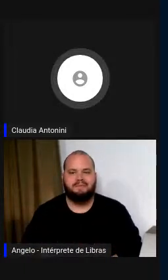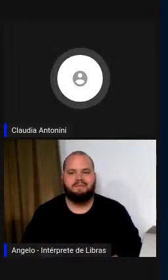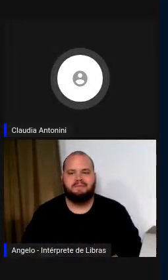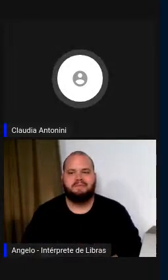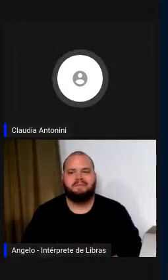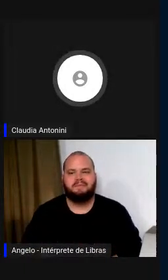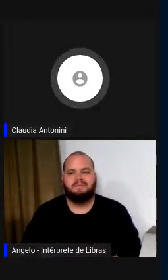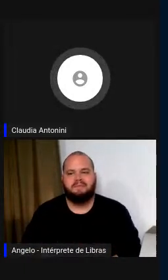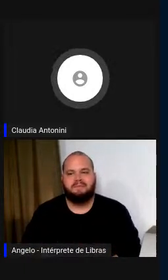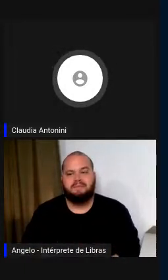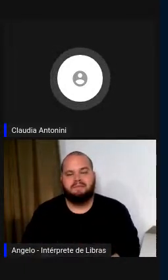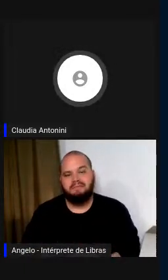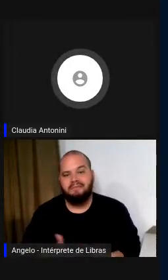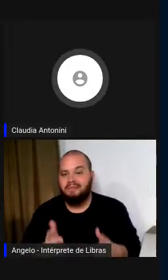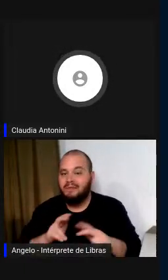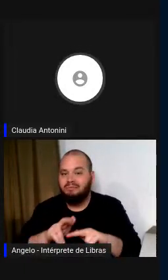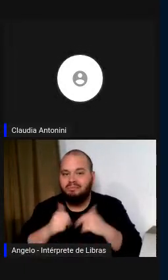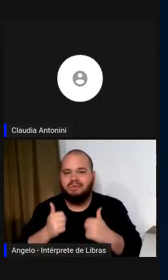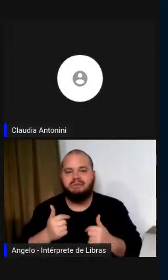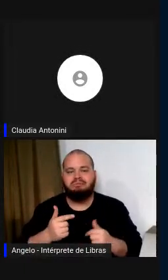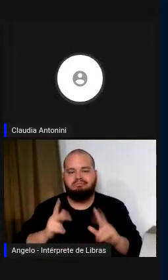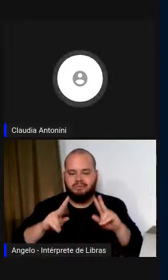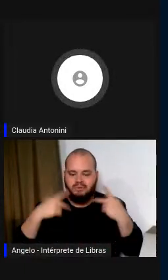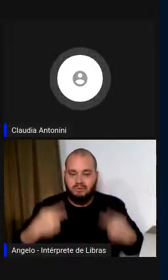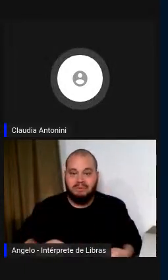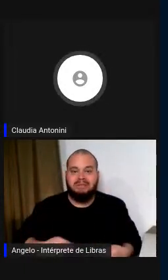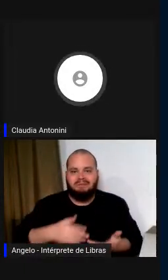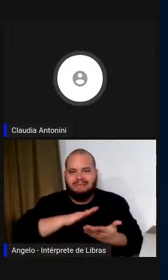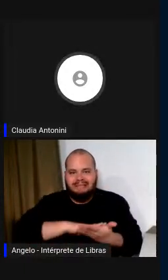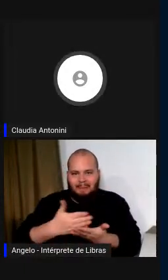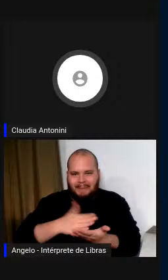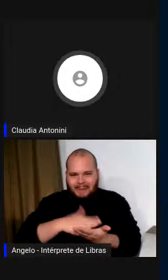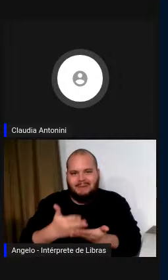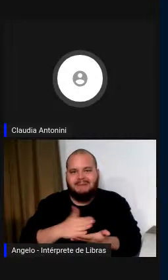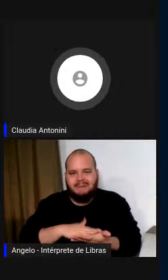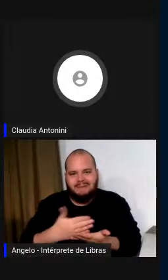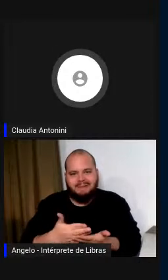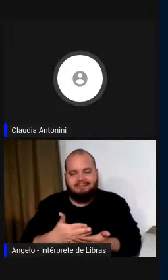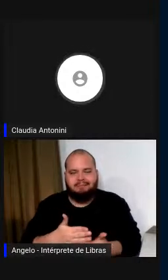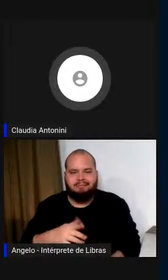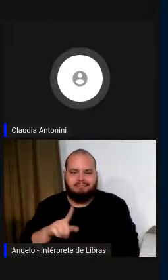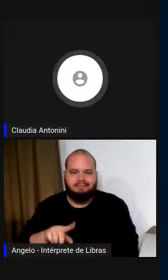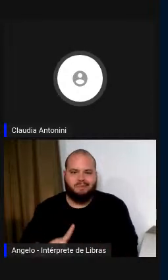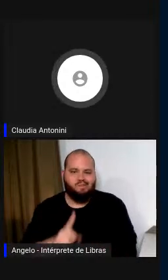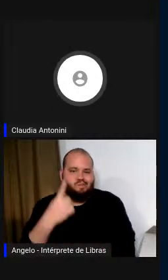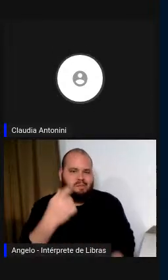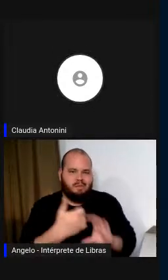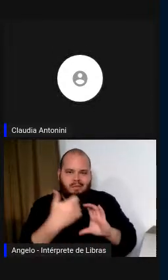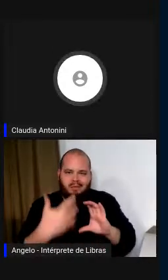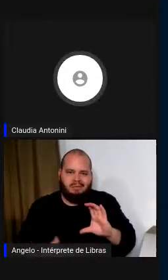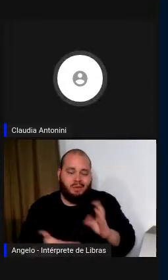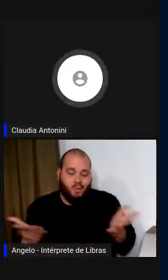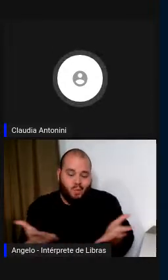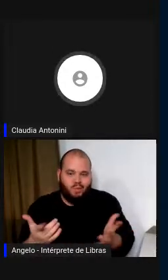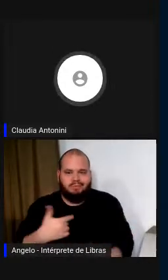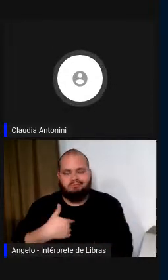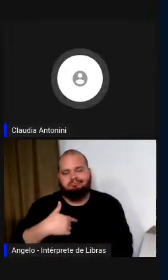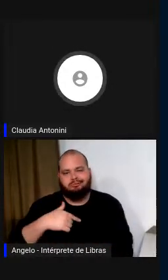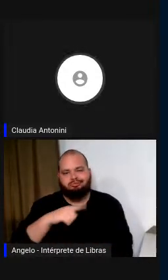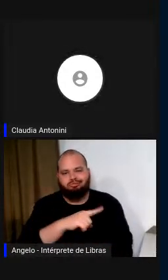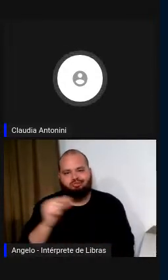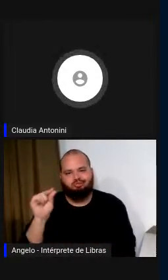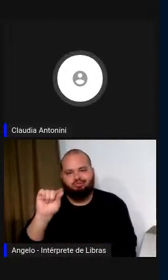na interpretação humana, que é o único argumento ao qual me refiro hoje, nós podemos